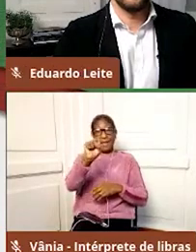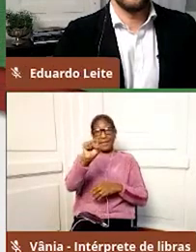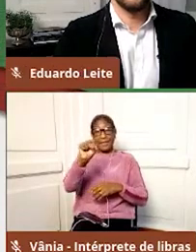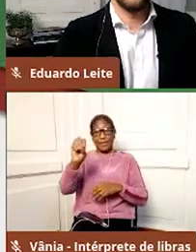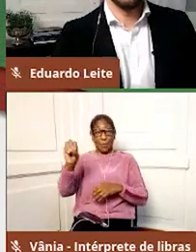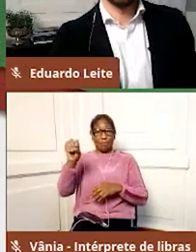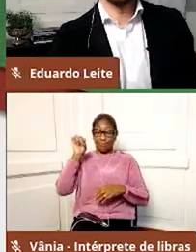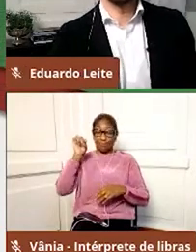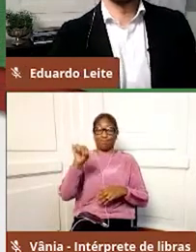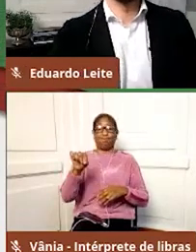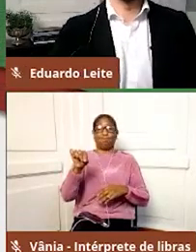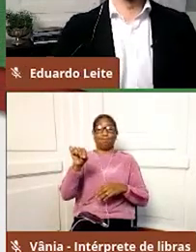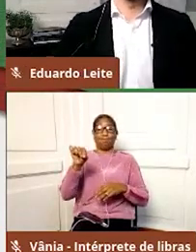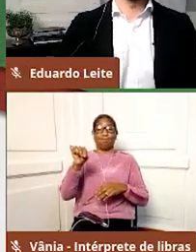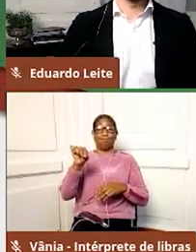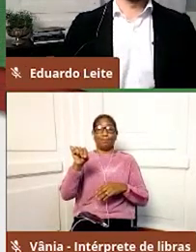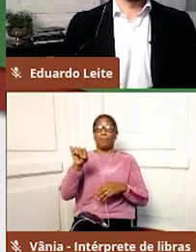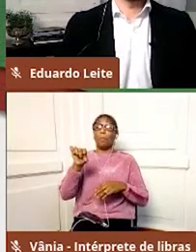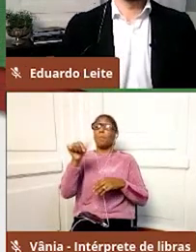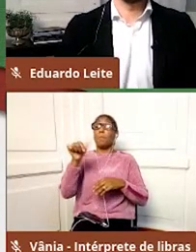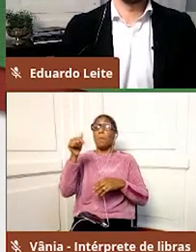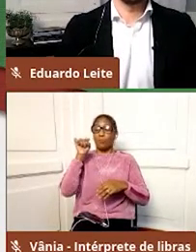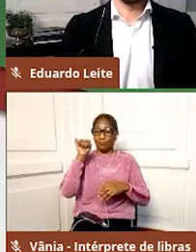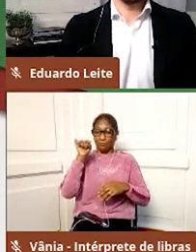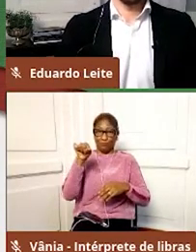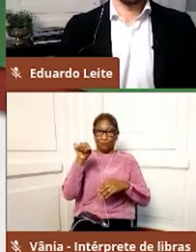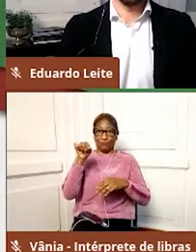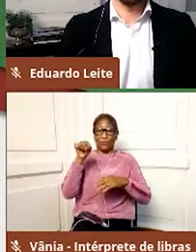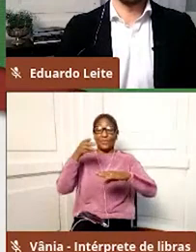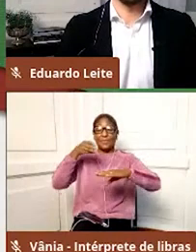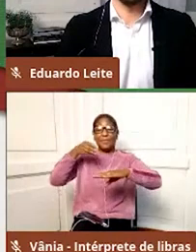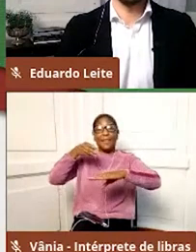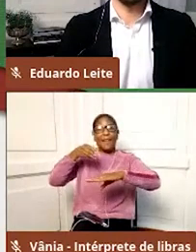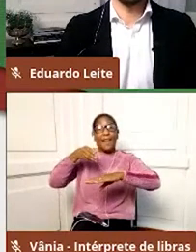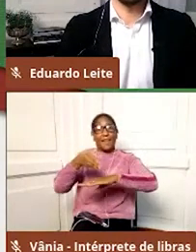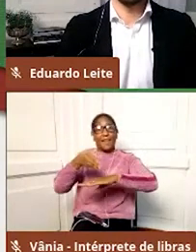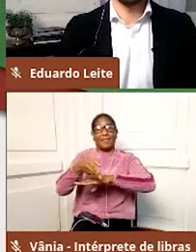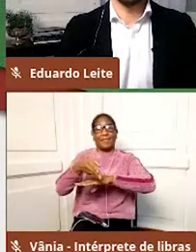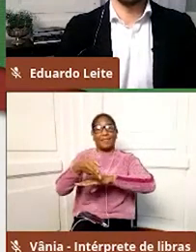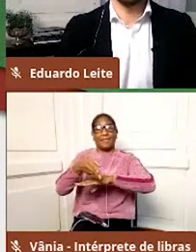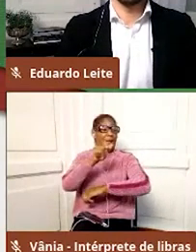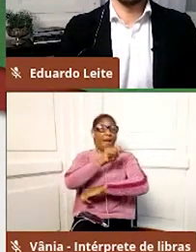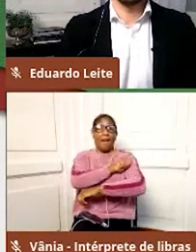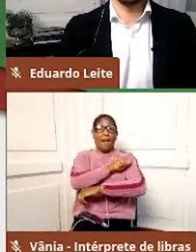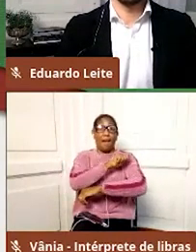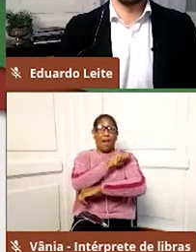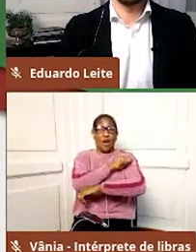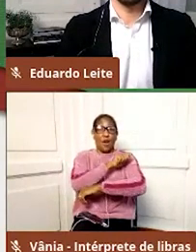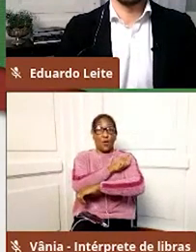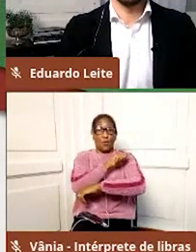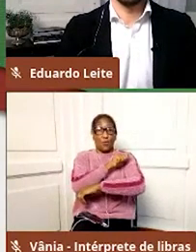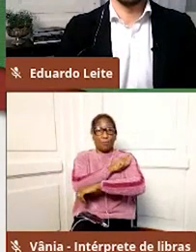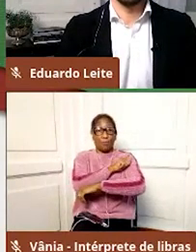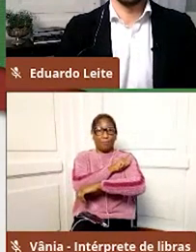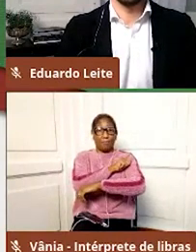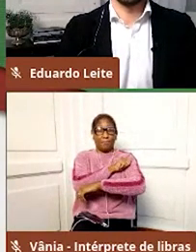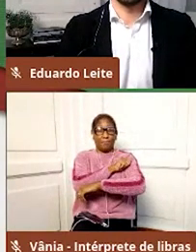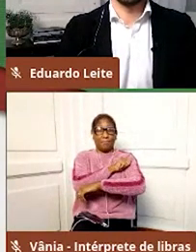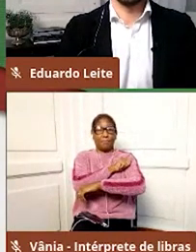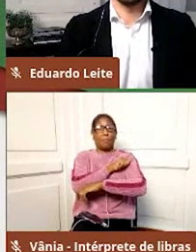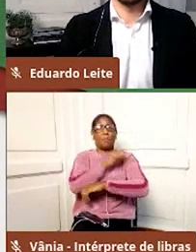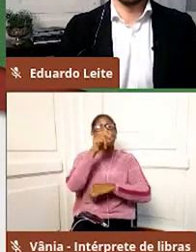E nesse primeiro acesso, alunos entrarão neste link e